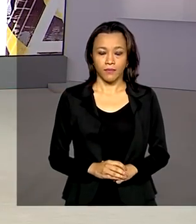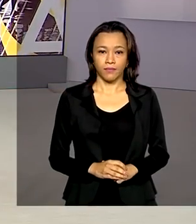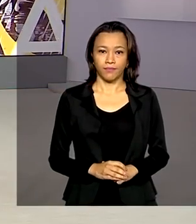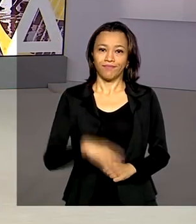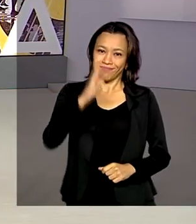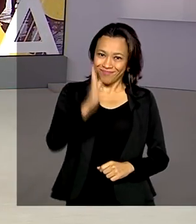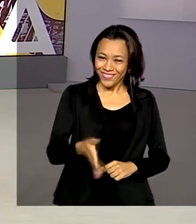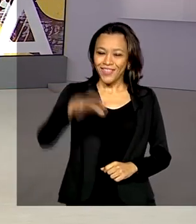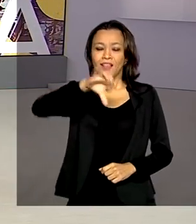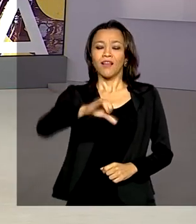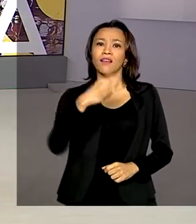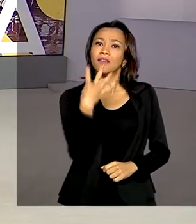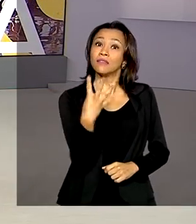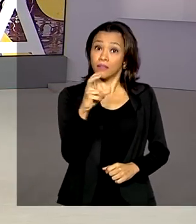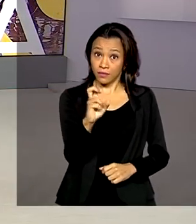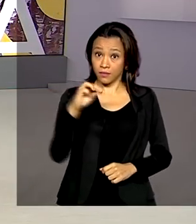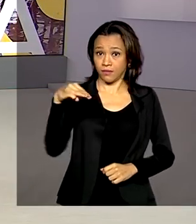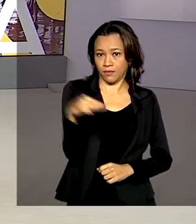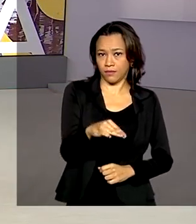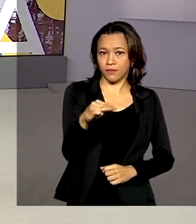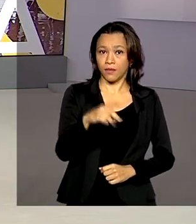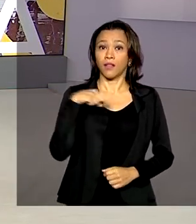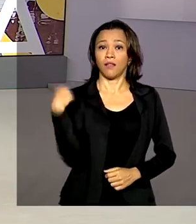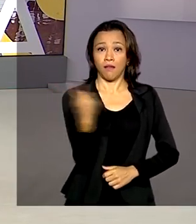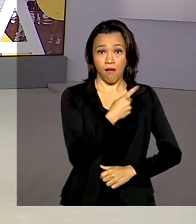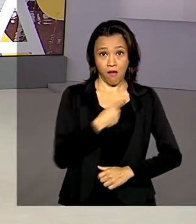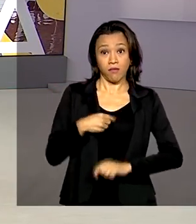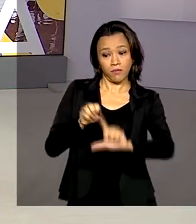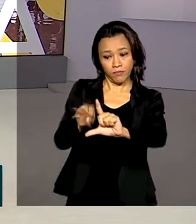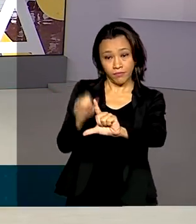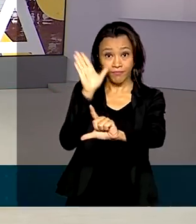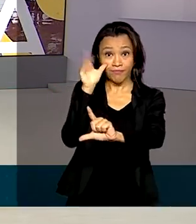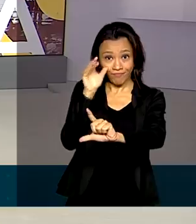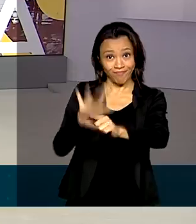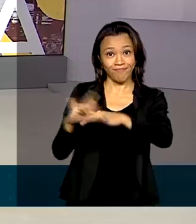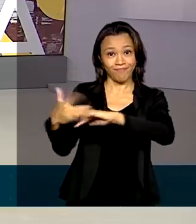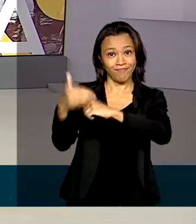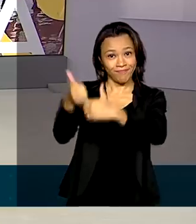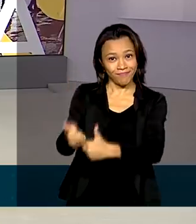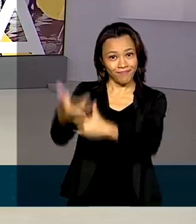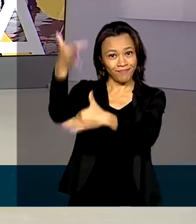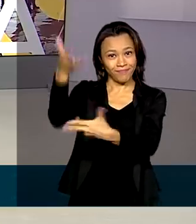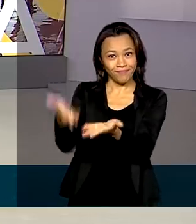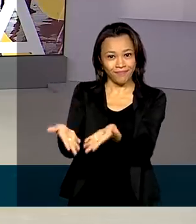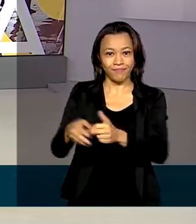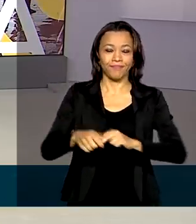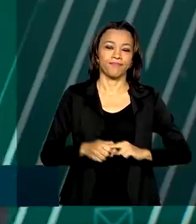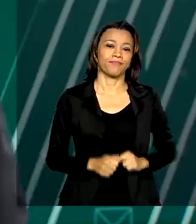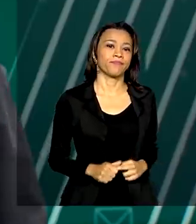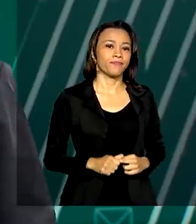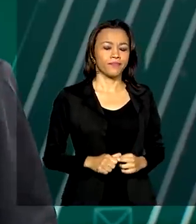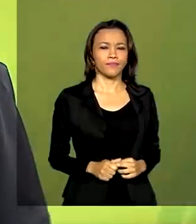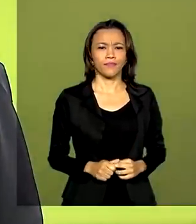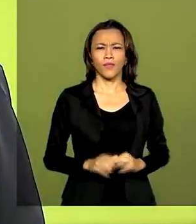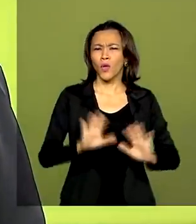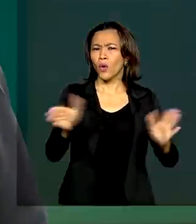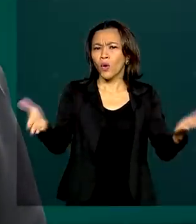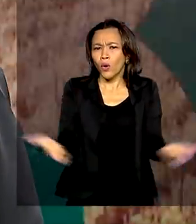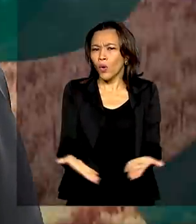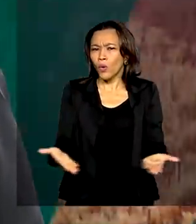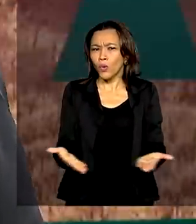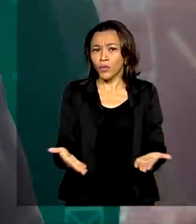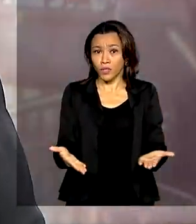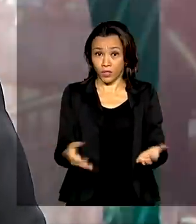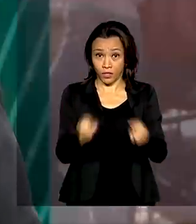São 9 horas e 45 minutos. Nós estamos ao vivo também pelas redes sociais. Hoje